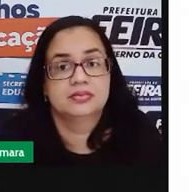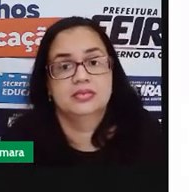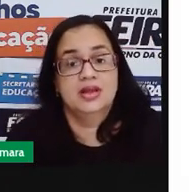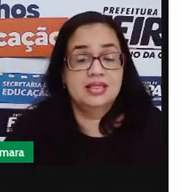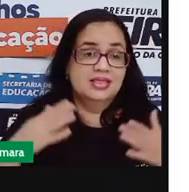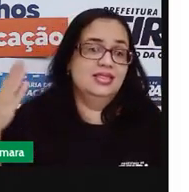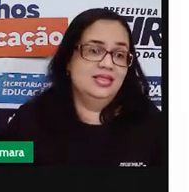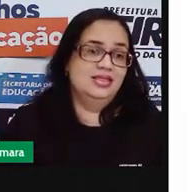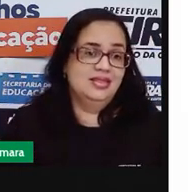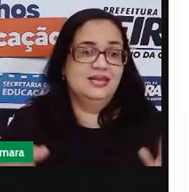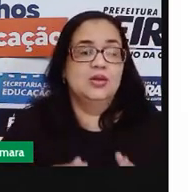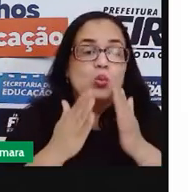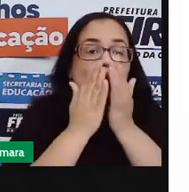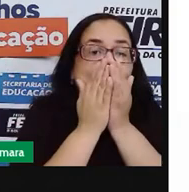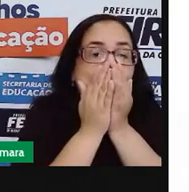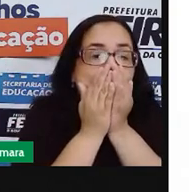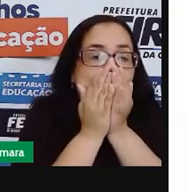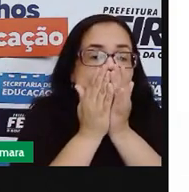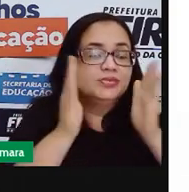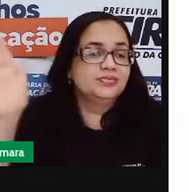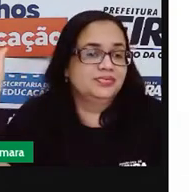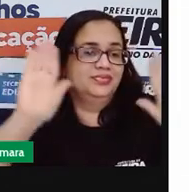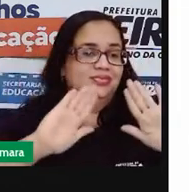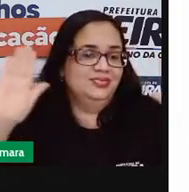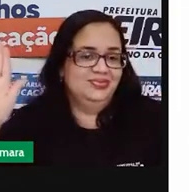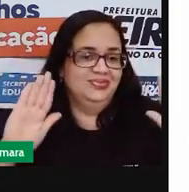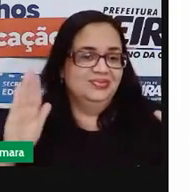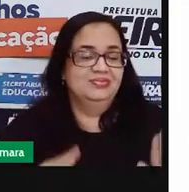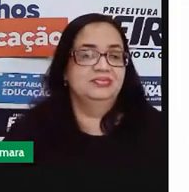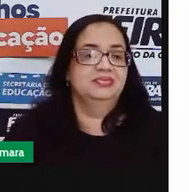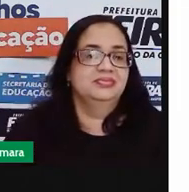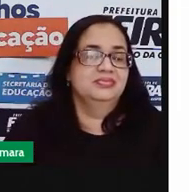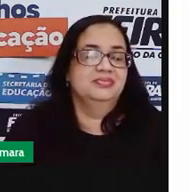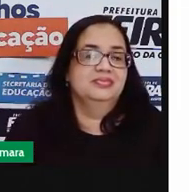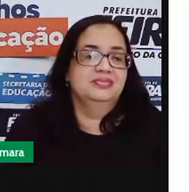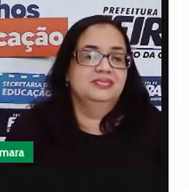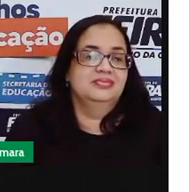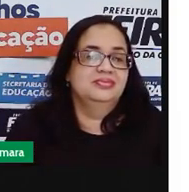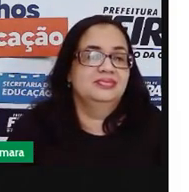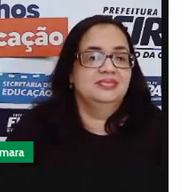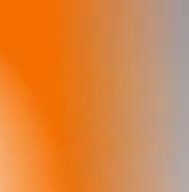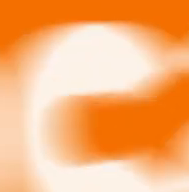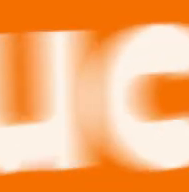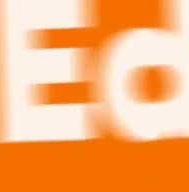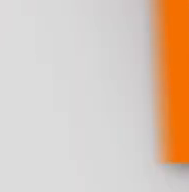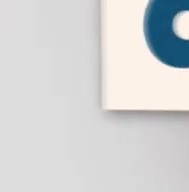Então, ó, um beijo e até a próxima aula.